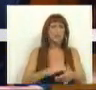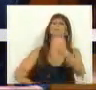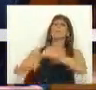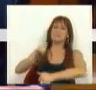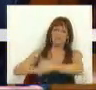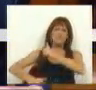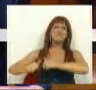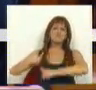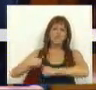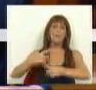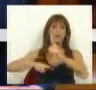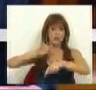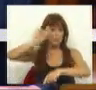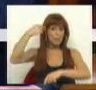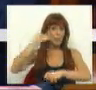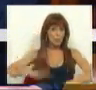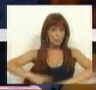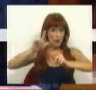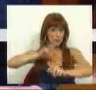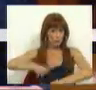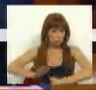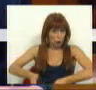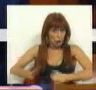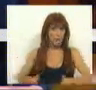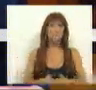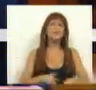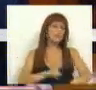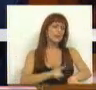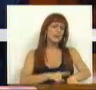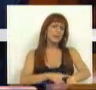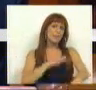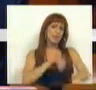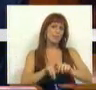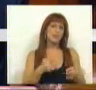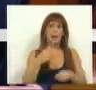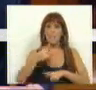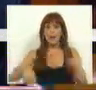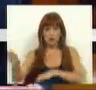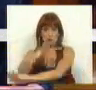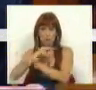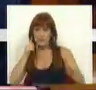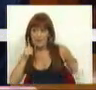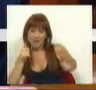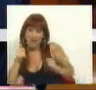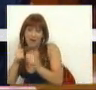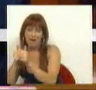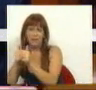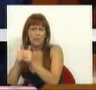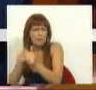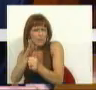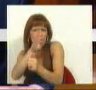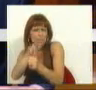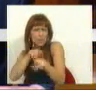para trás. Mas depois do progresso que o país fez para se aproximar das médias europeias, não há